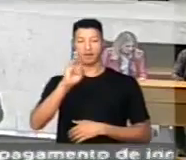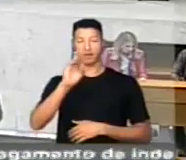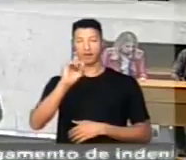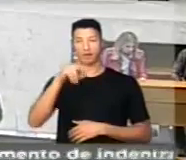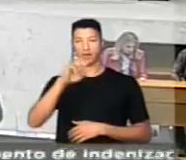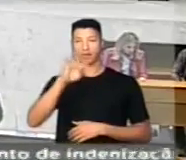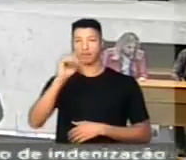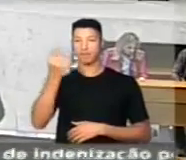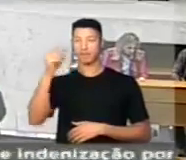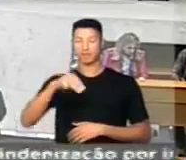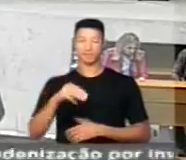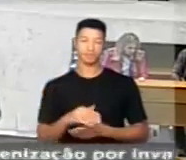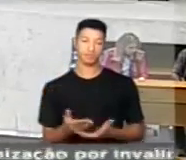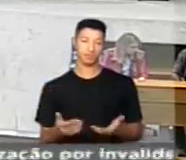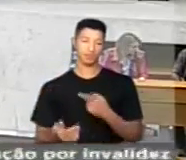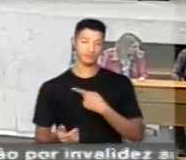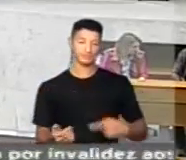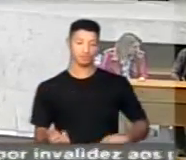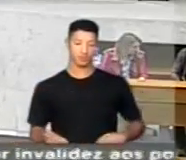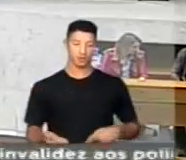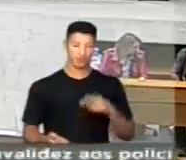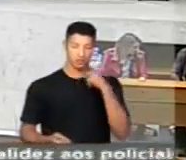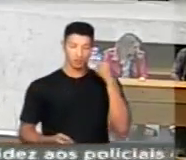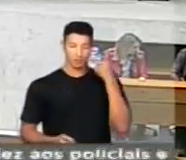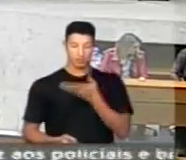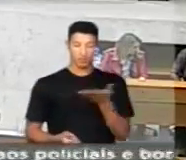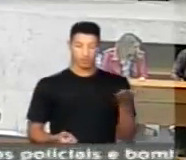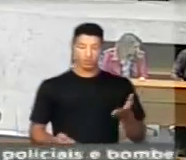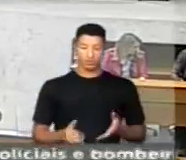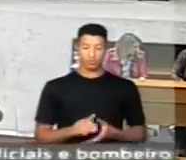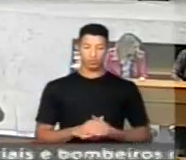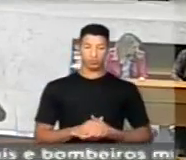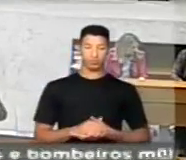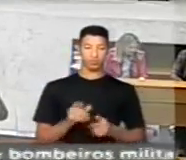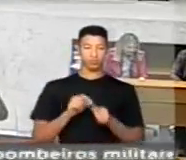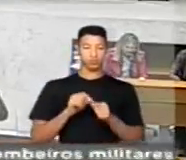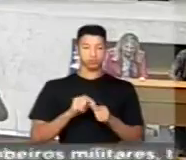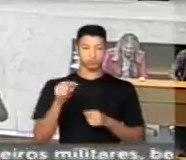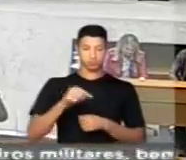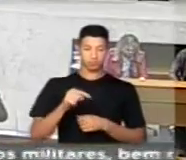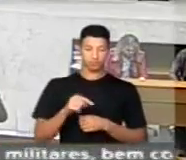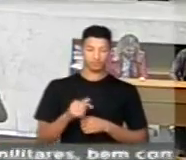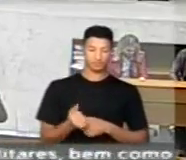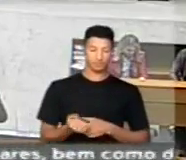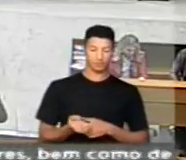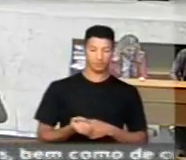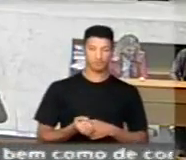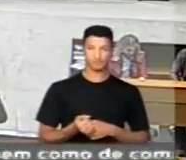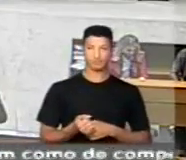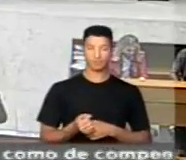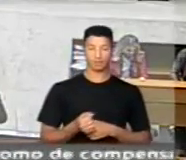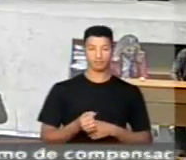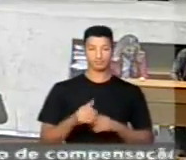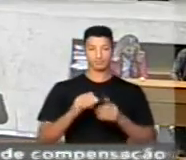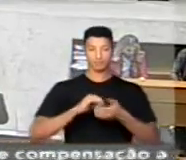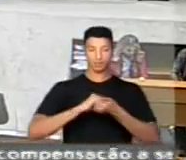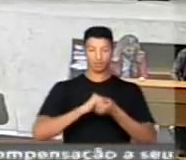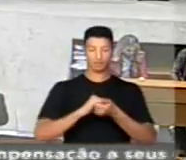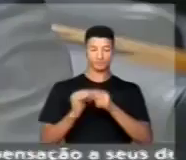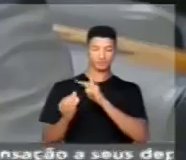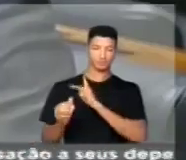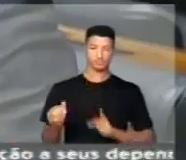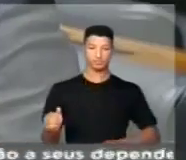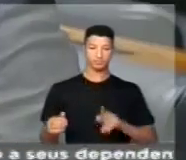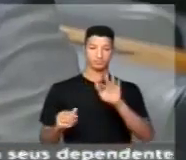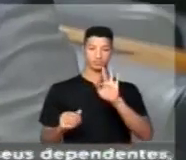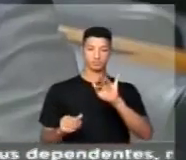Senhor presidente, senhores parlamentares, vou fazer aqui os cumprimentos ao presidente da Fiesp,